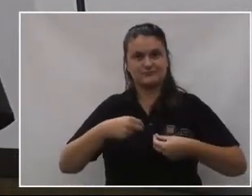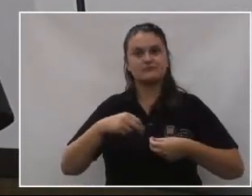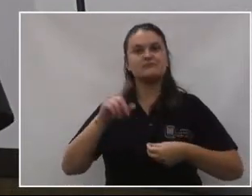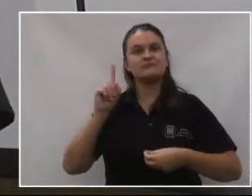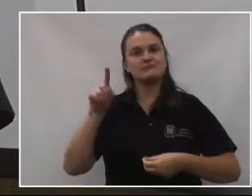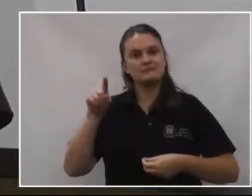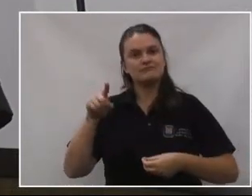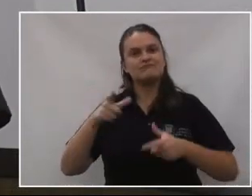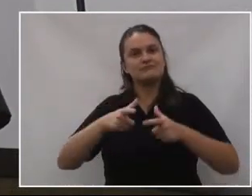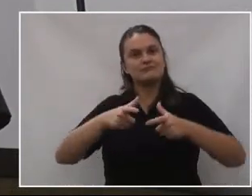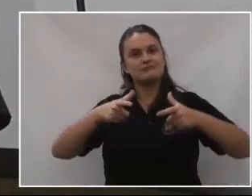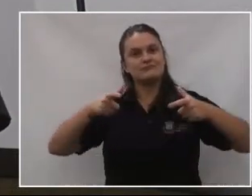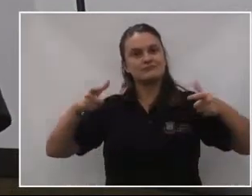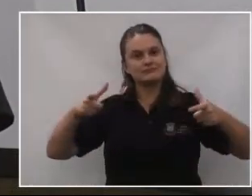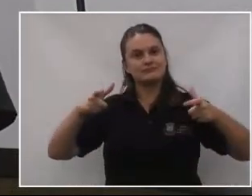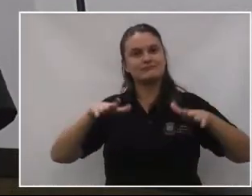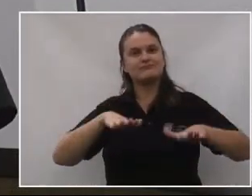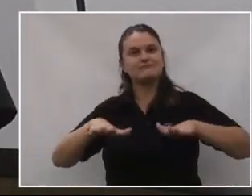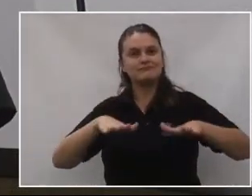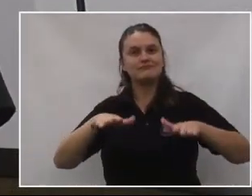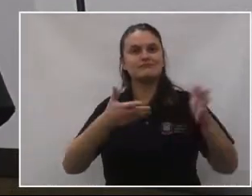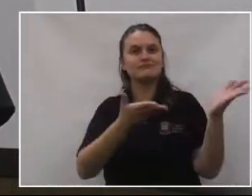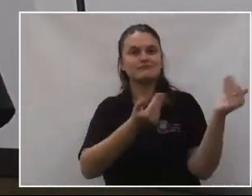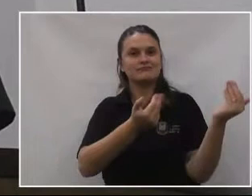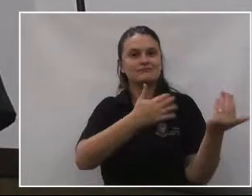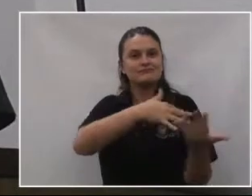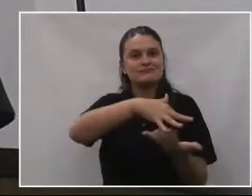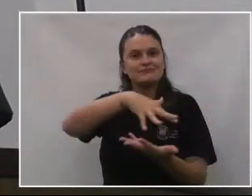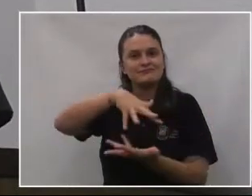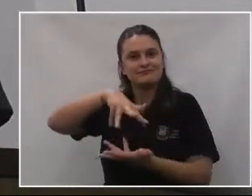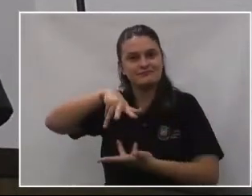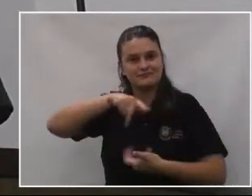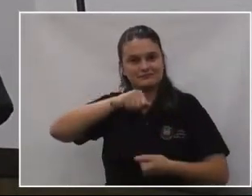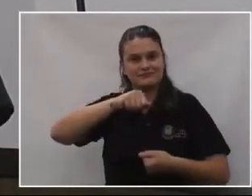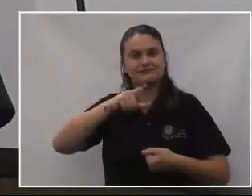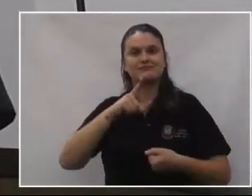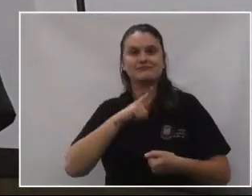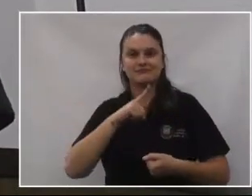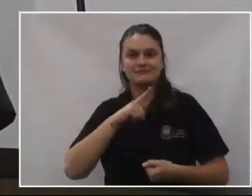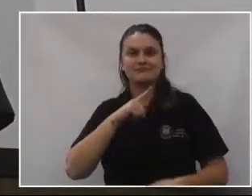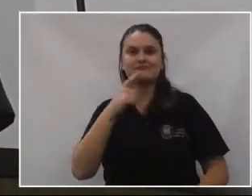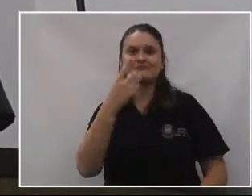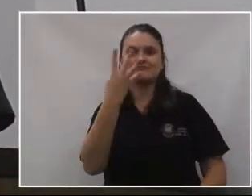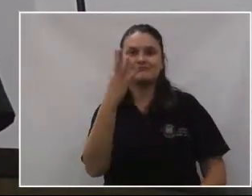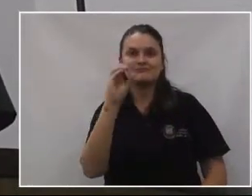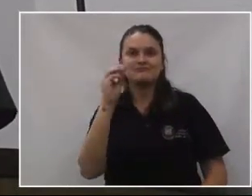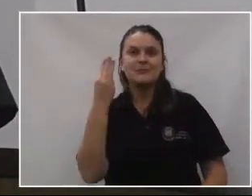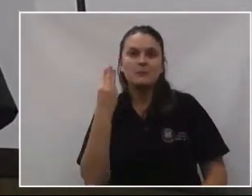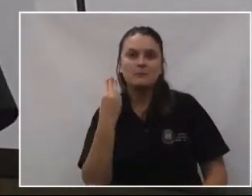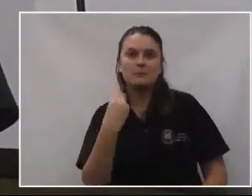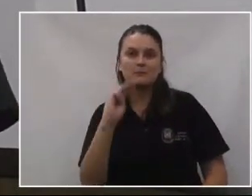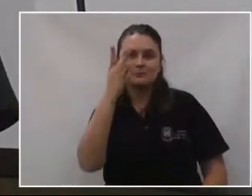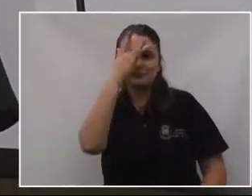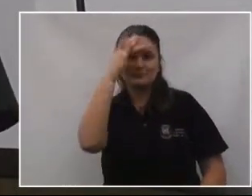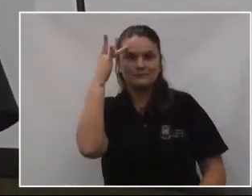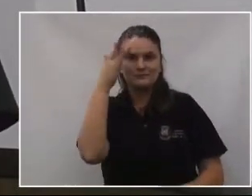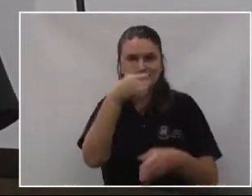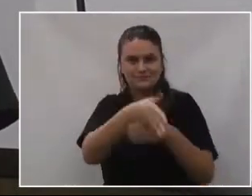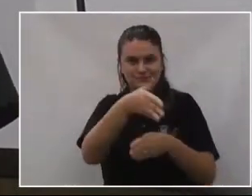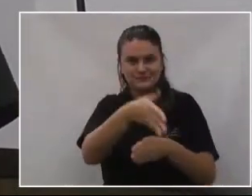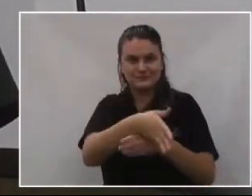considerado o maior movimento de jovens do mundo. Congrega 40 milhões de participantes.